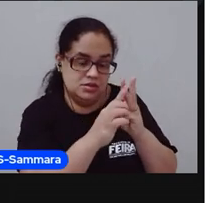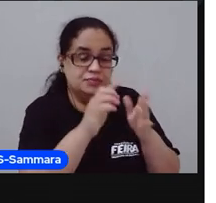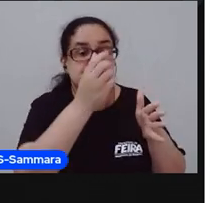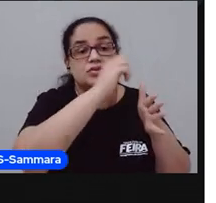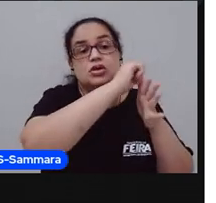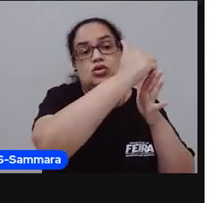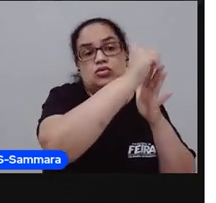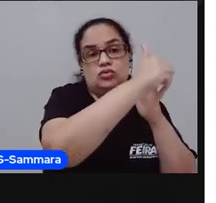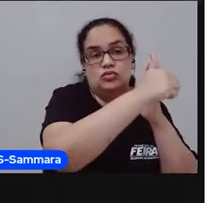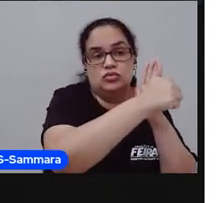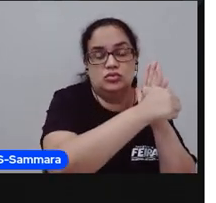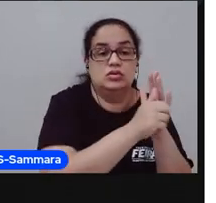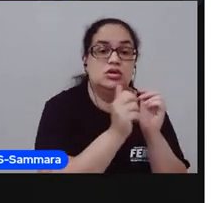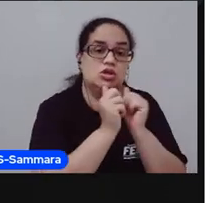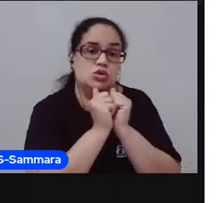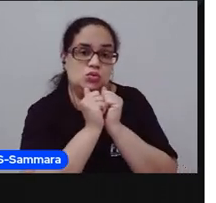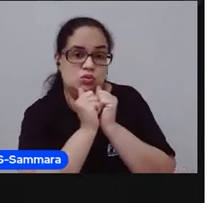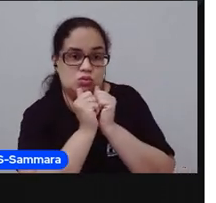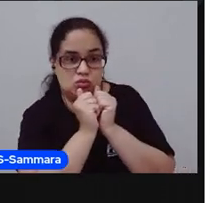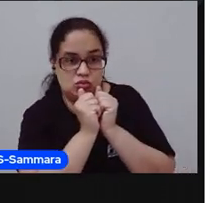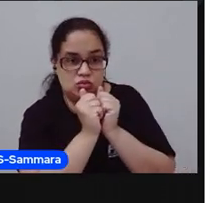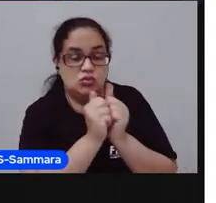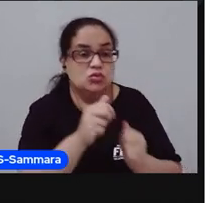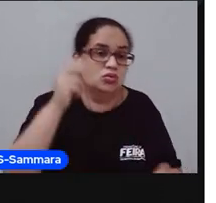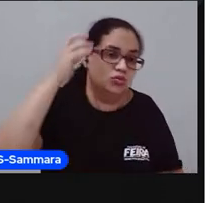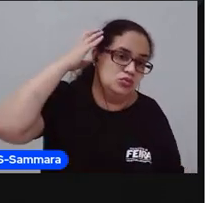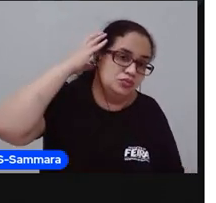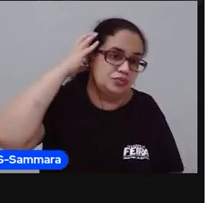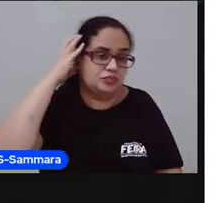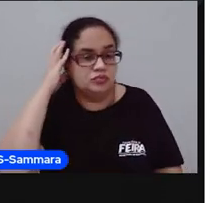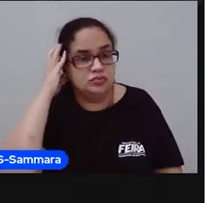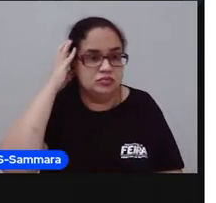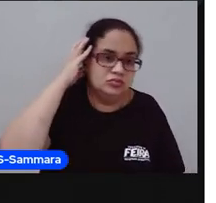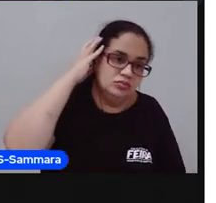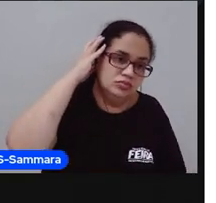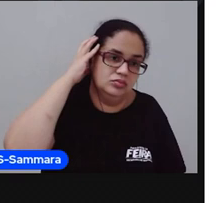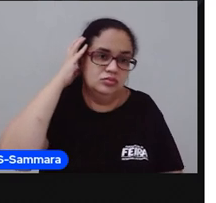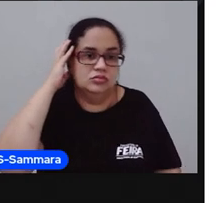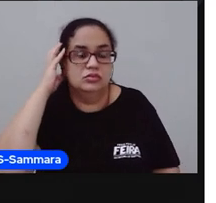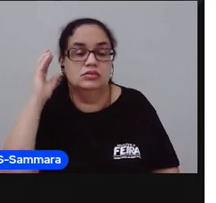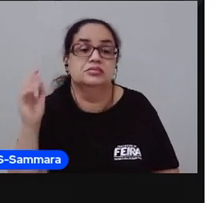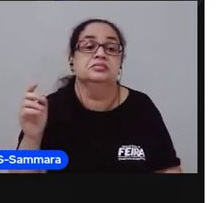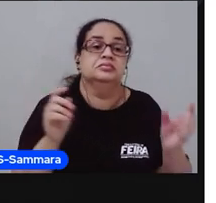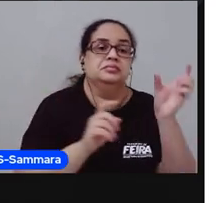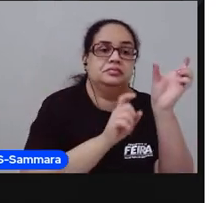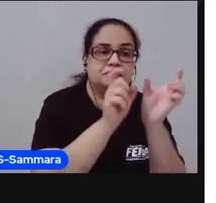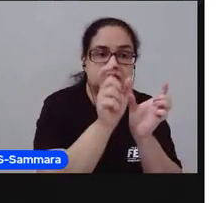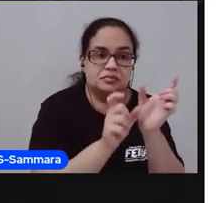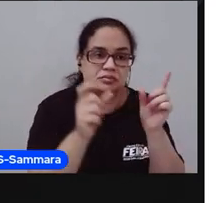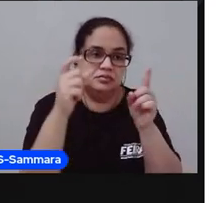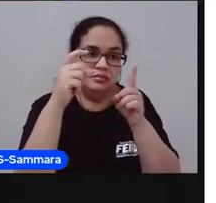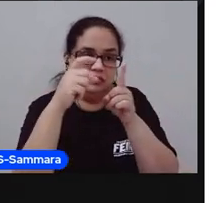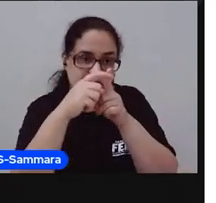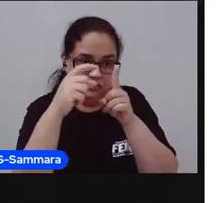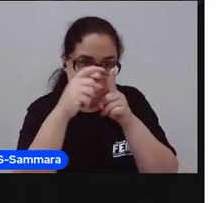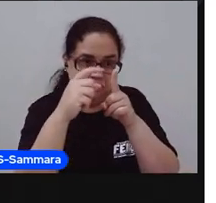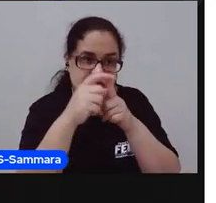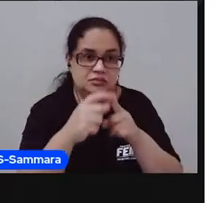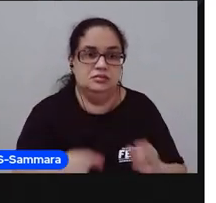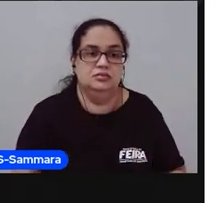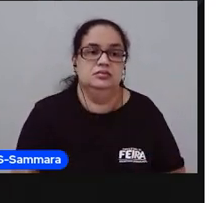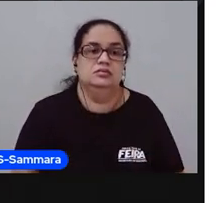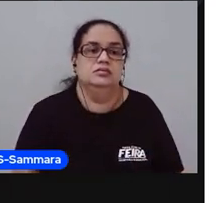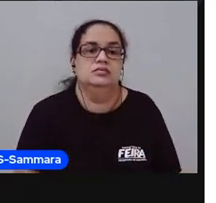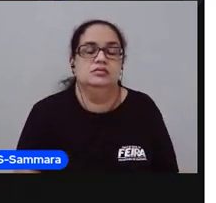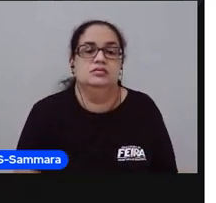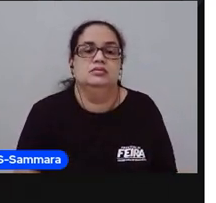as vogais que ajudam a dar o som para a sílaba, para a palavra. Vamos